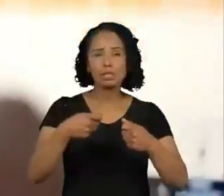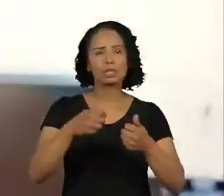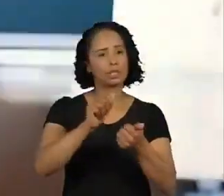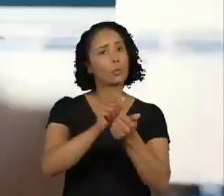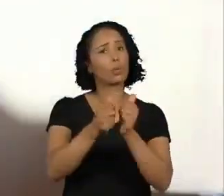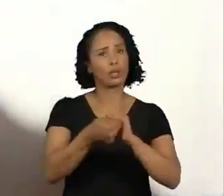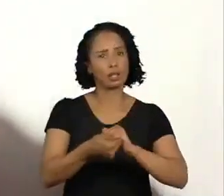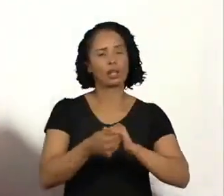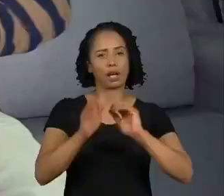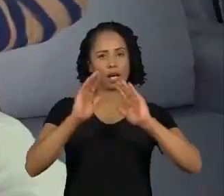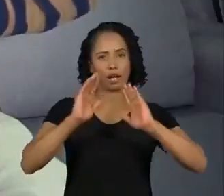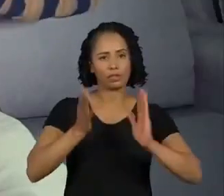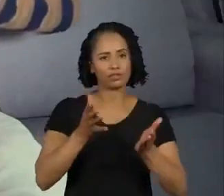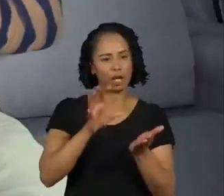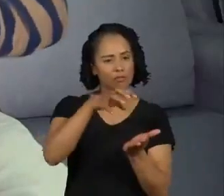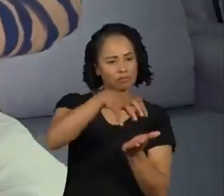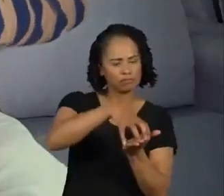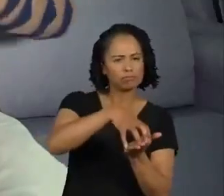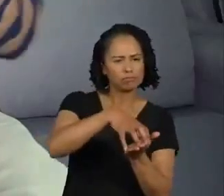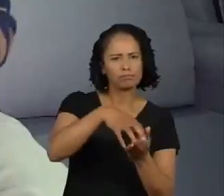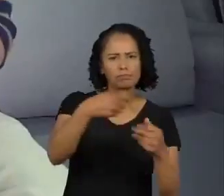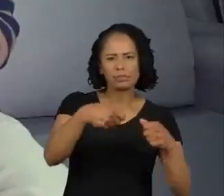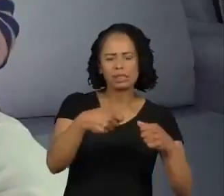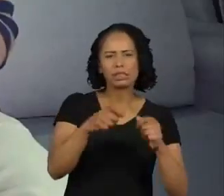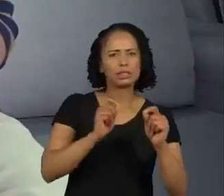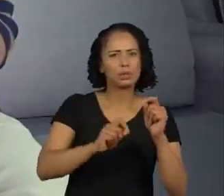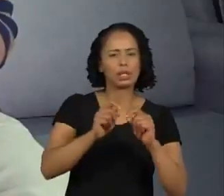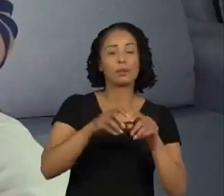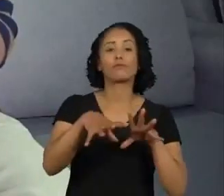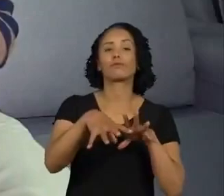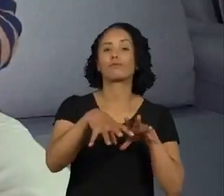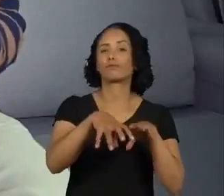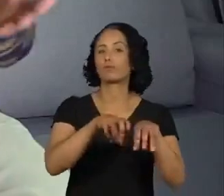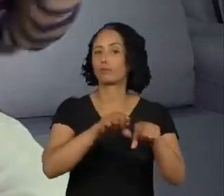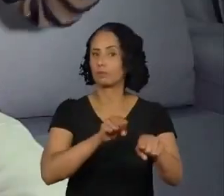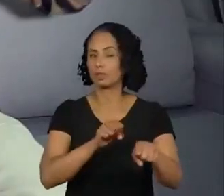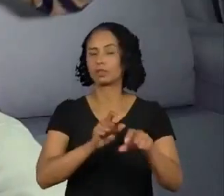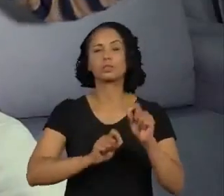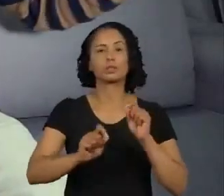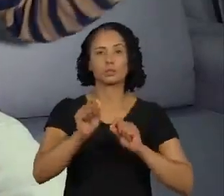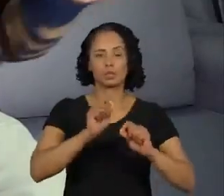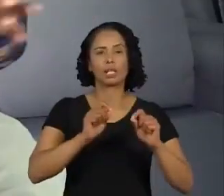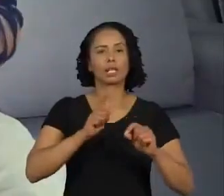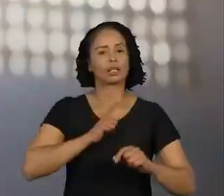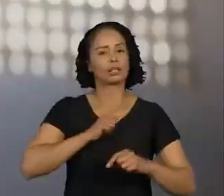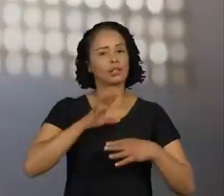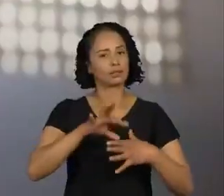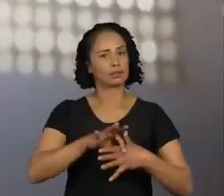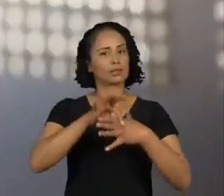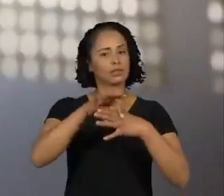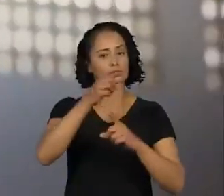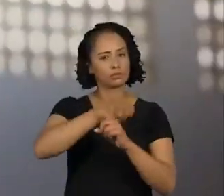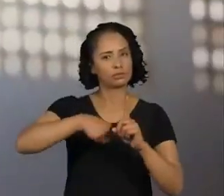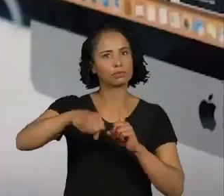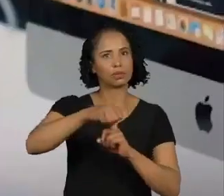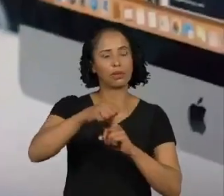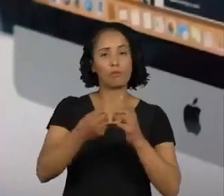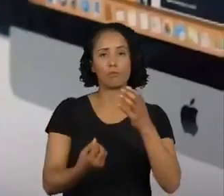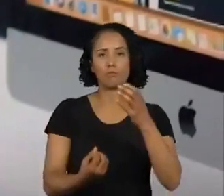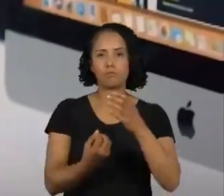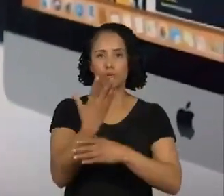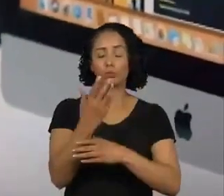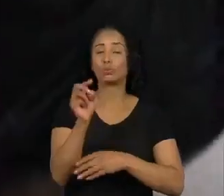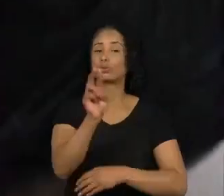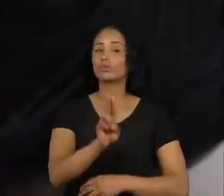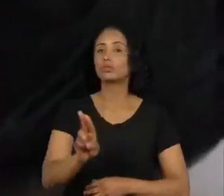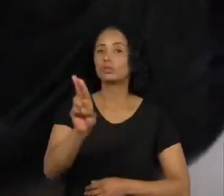expansão da Gerando Falcões, que era a formação mais qualificada de lideranças sociais. Então a gente lançou a Falcões University, que é